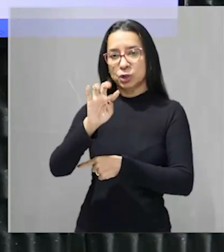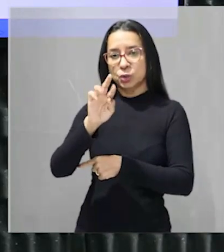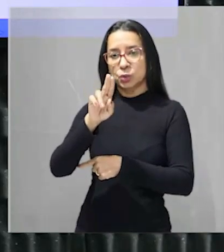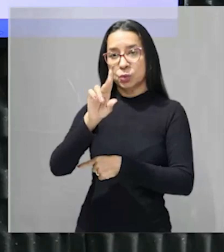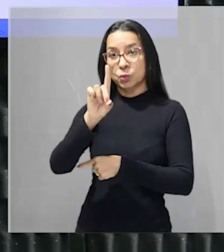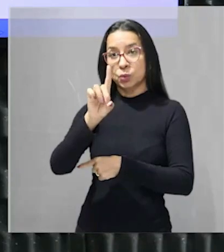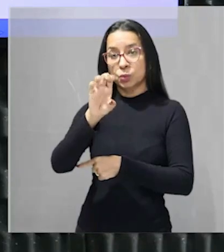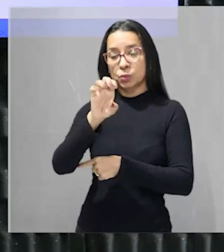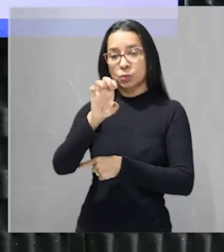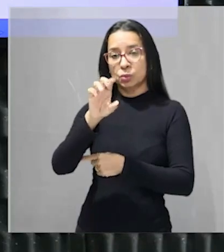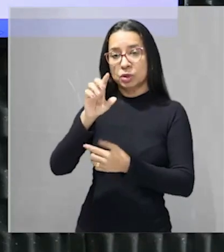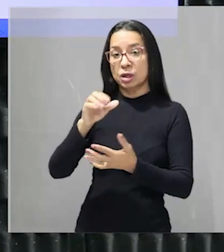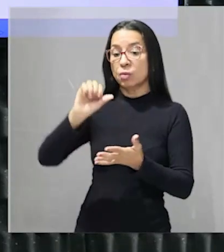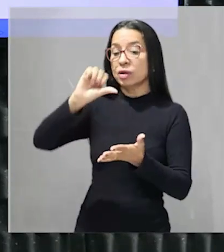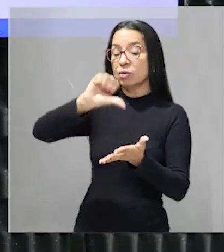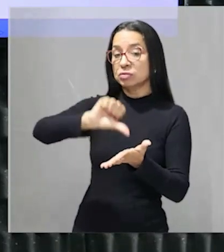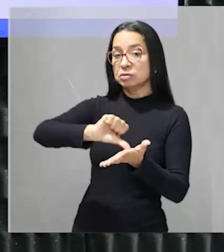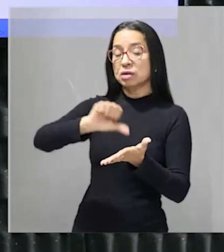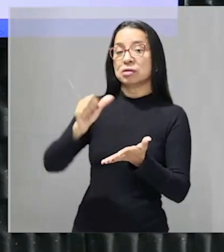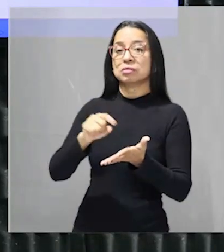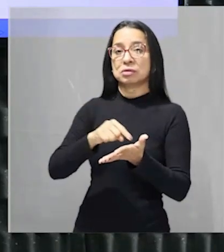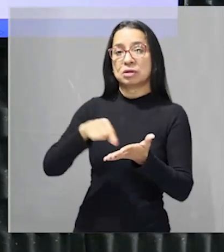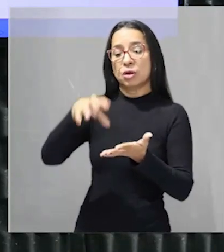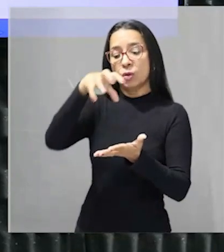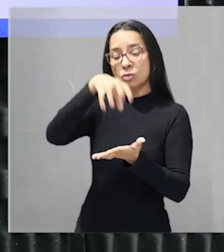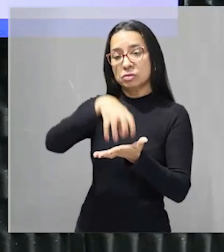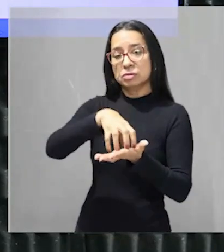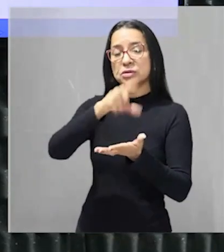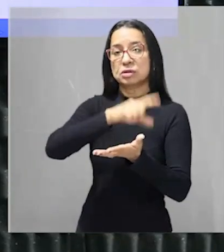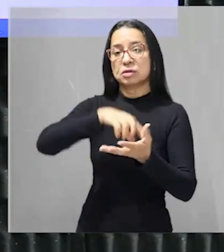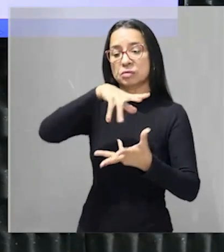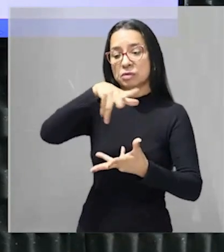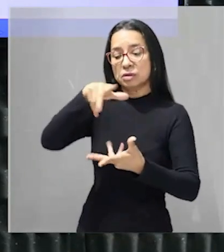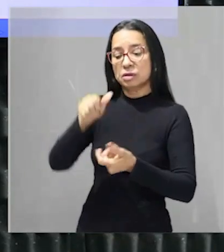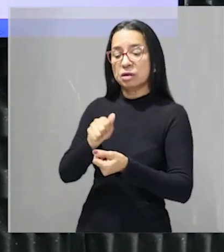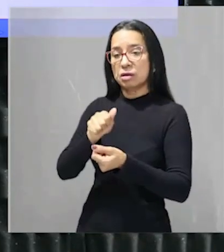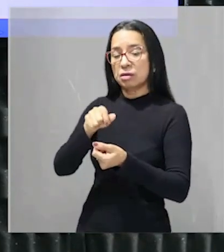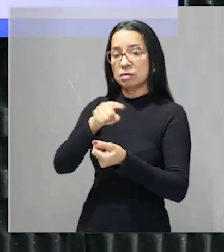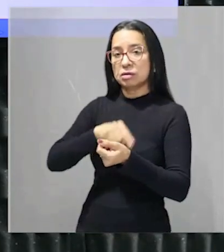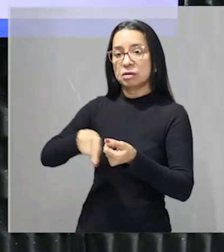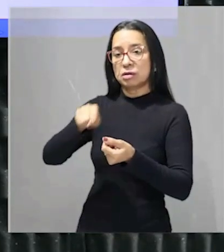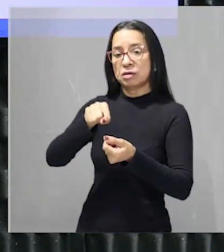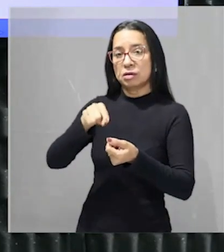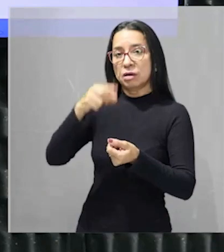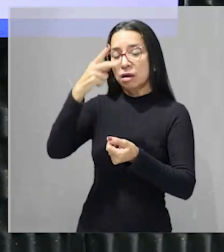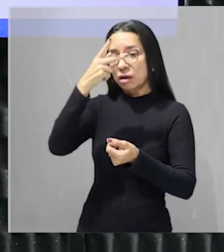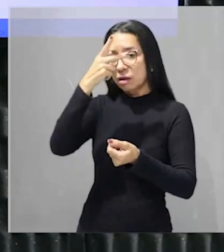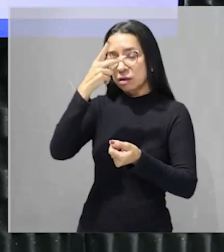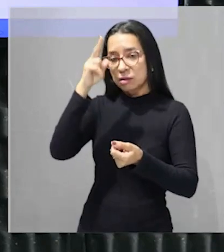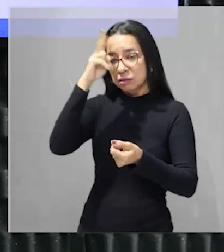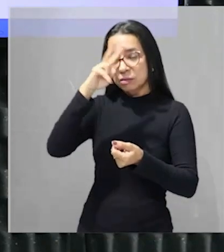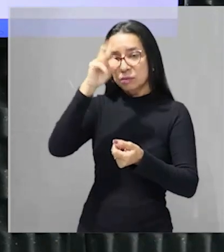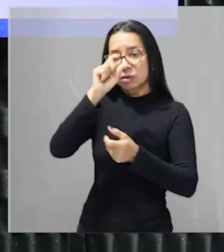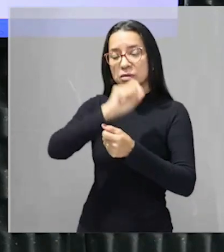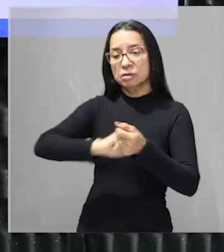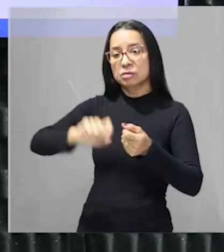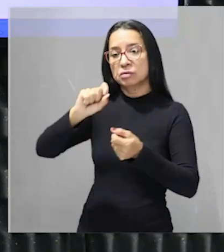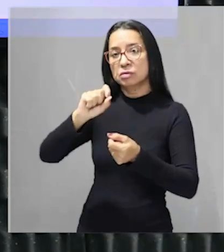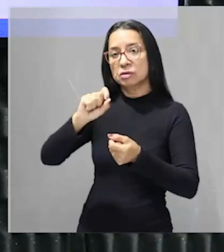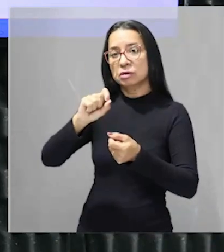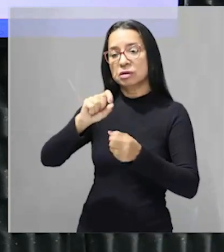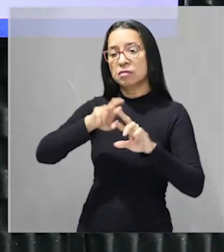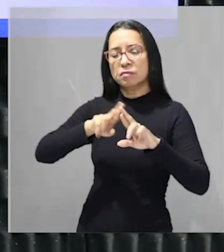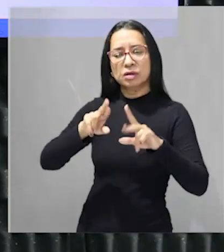quando eu falo de baixa latitude eu estou tomando por base o centro da terra lembrando que a latitude varia de 0 graus do centro da terra